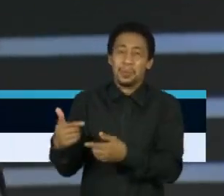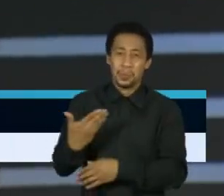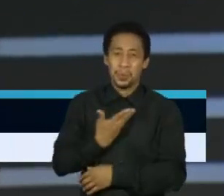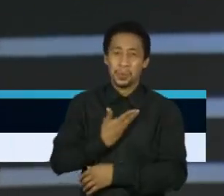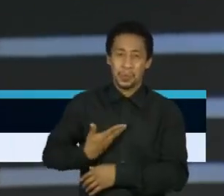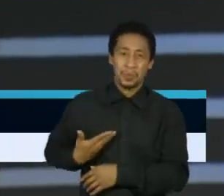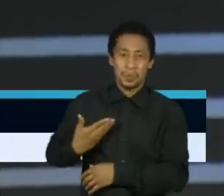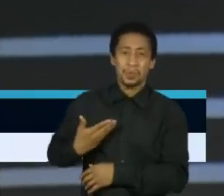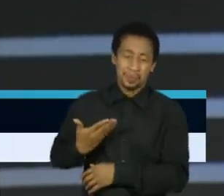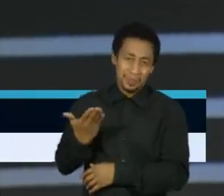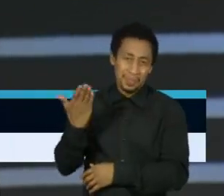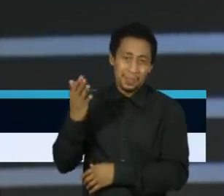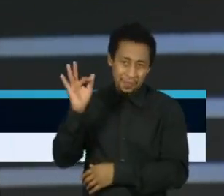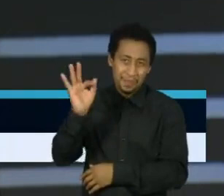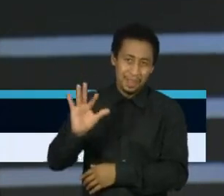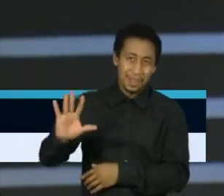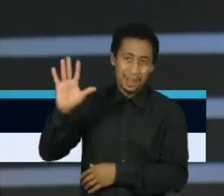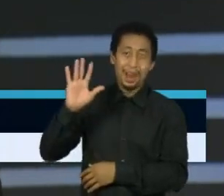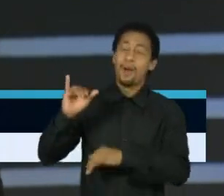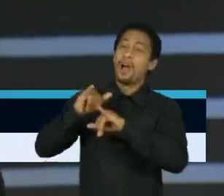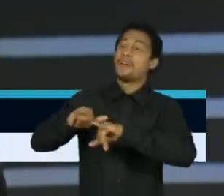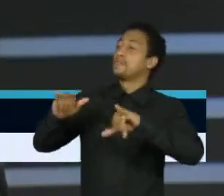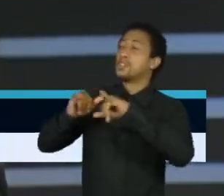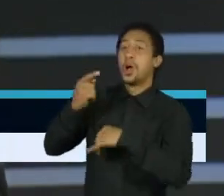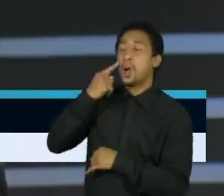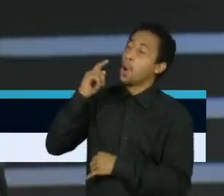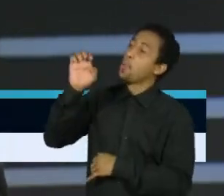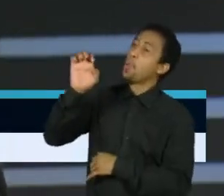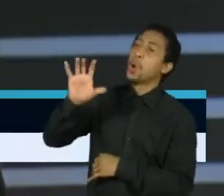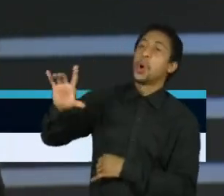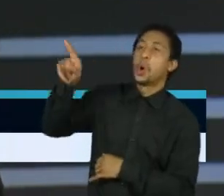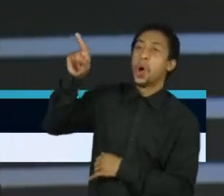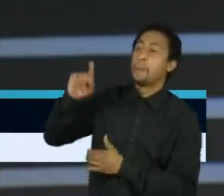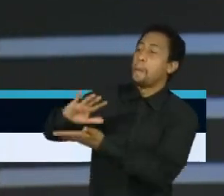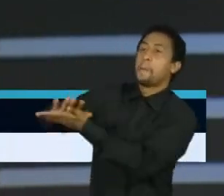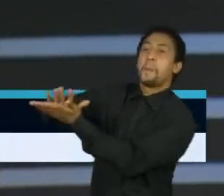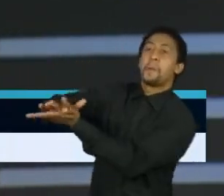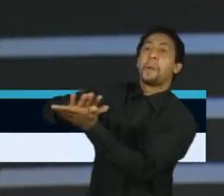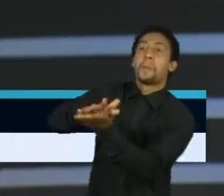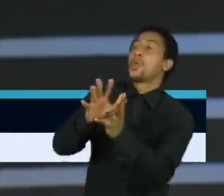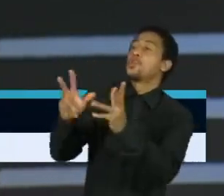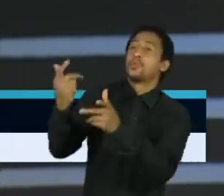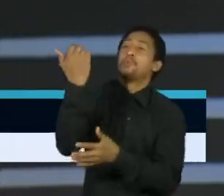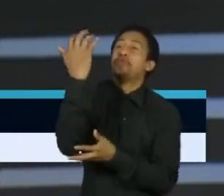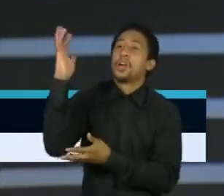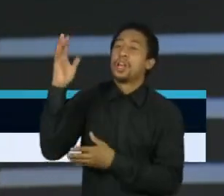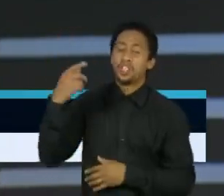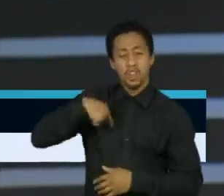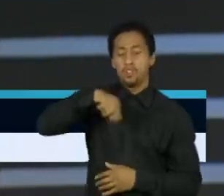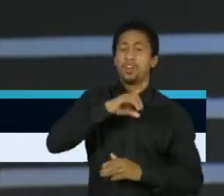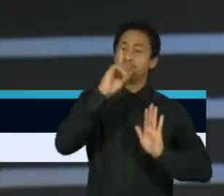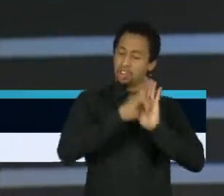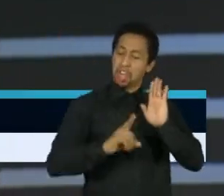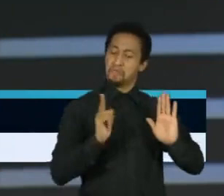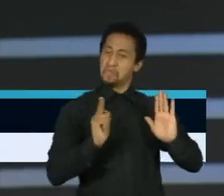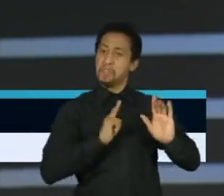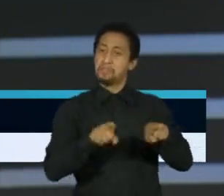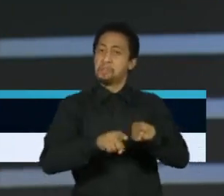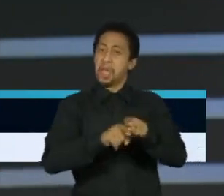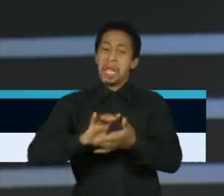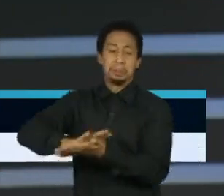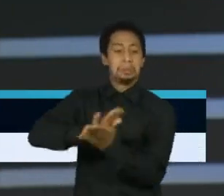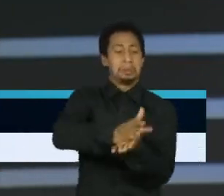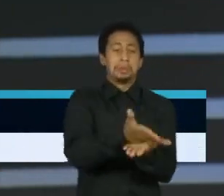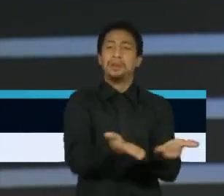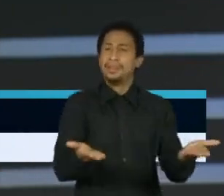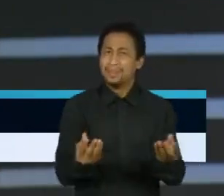olha, os europeus destruíram suas florestas, então temos o direito de destruir a nossa floresta, isso é uma visão tão fora